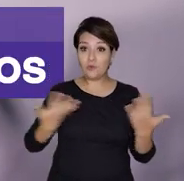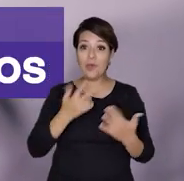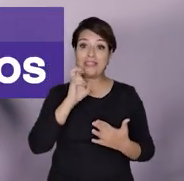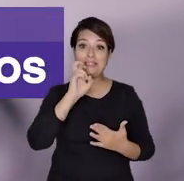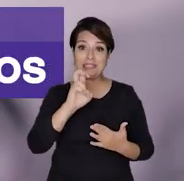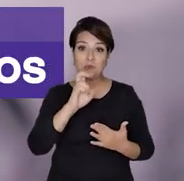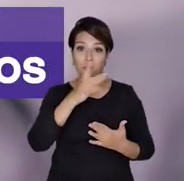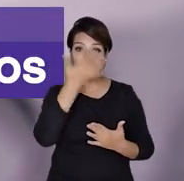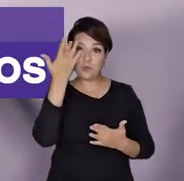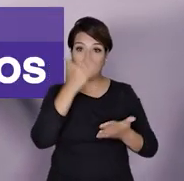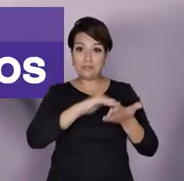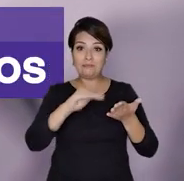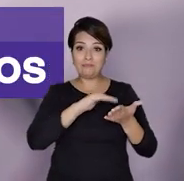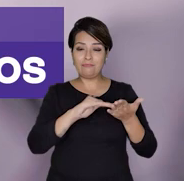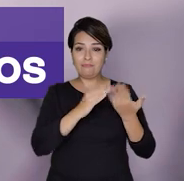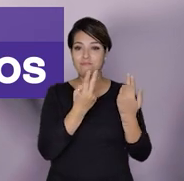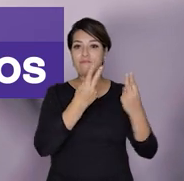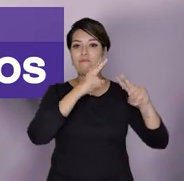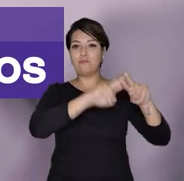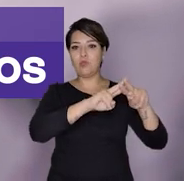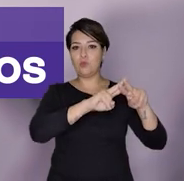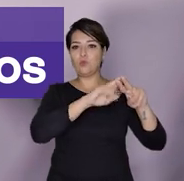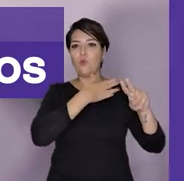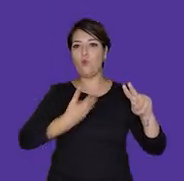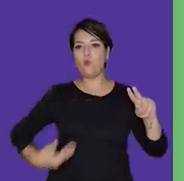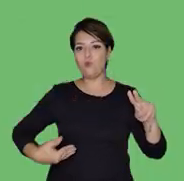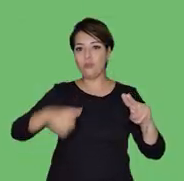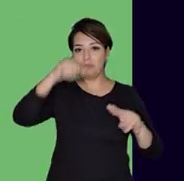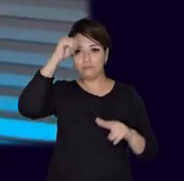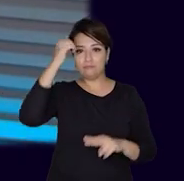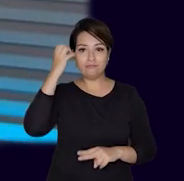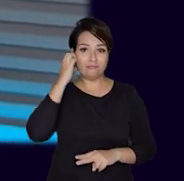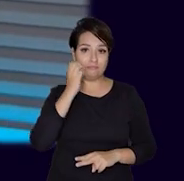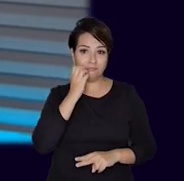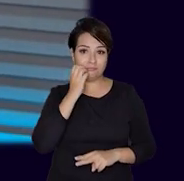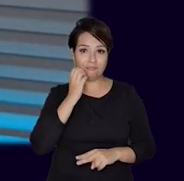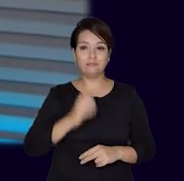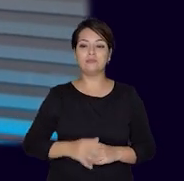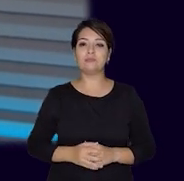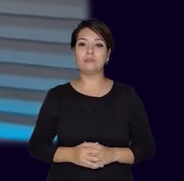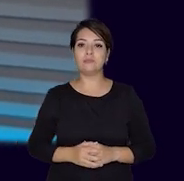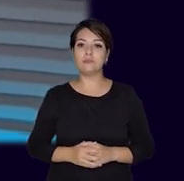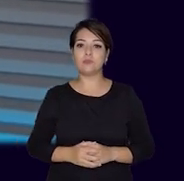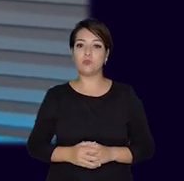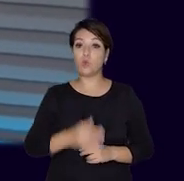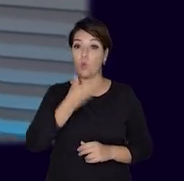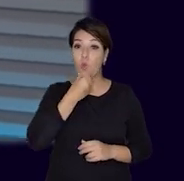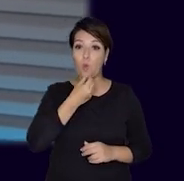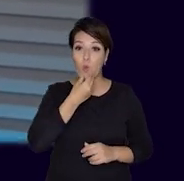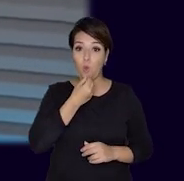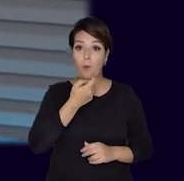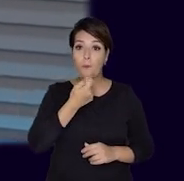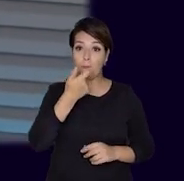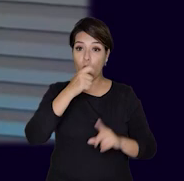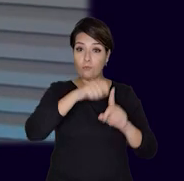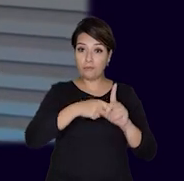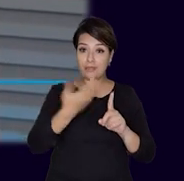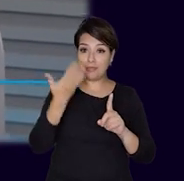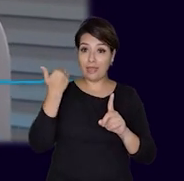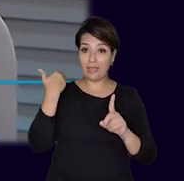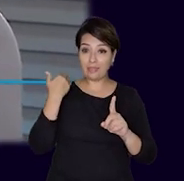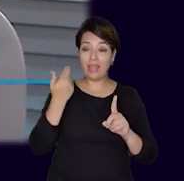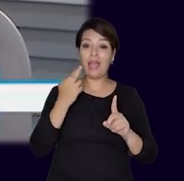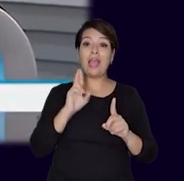secretários presos no governo Witzel e Cláudio Castro. O homem que há poucos meses era o responsável por